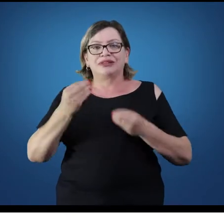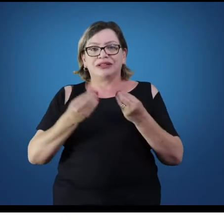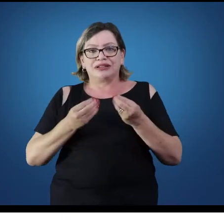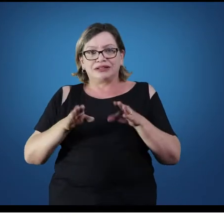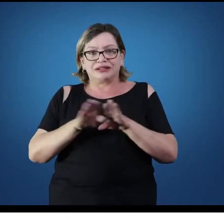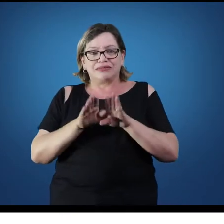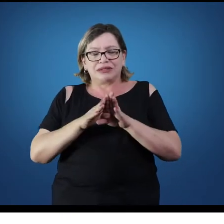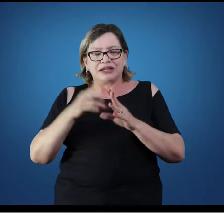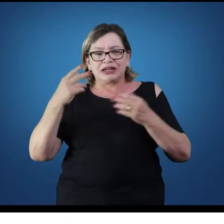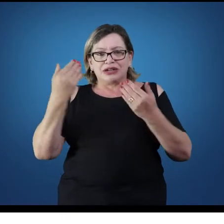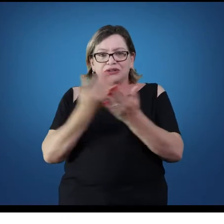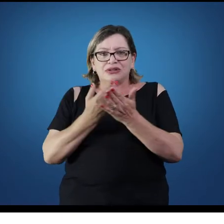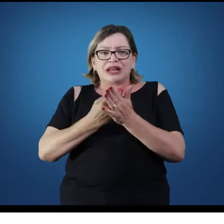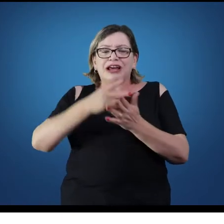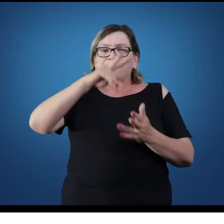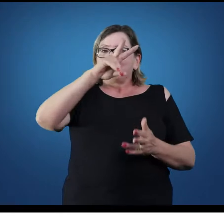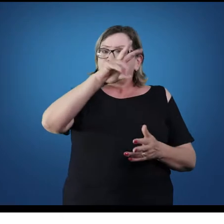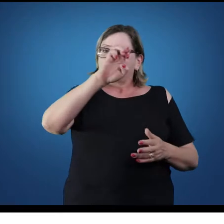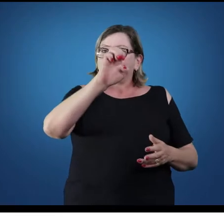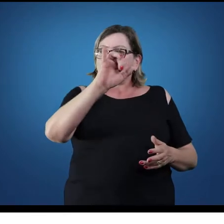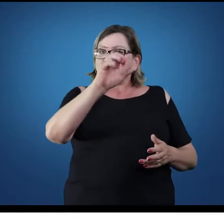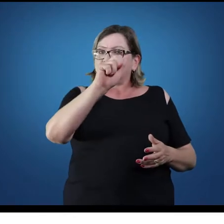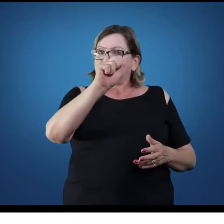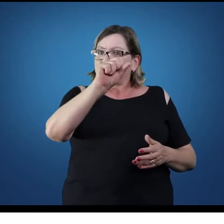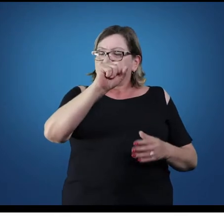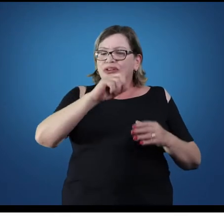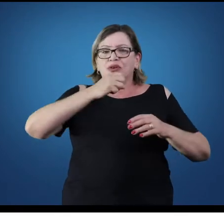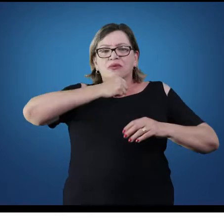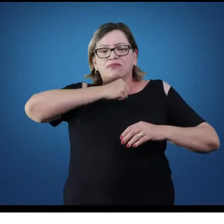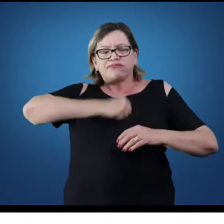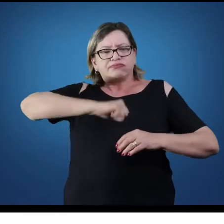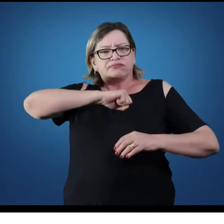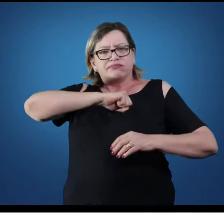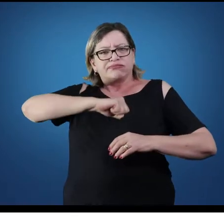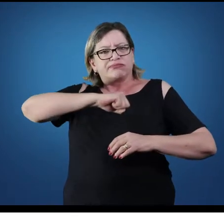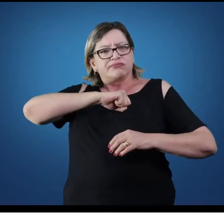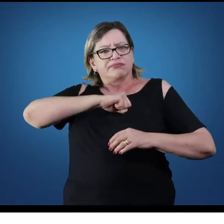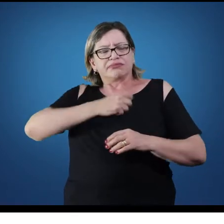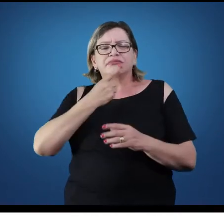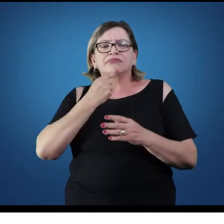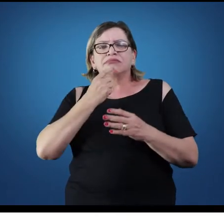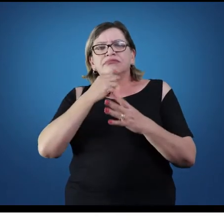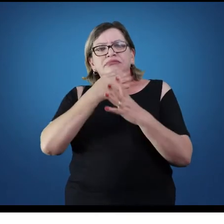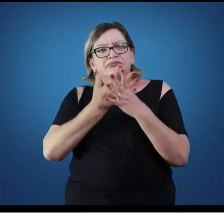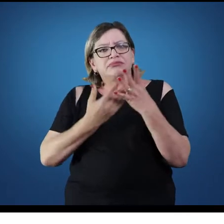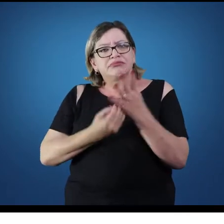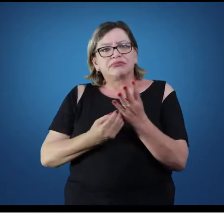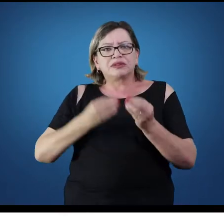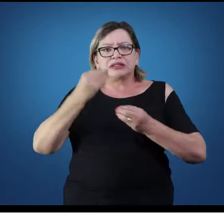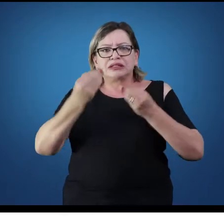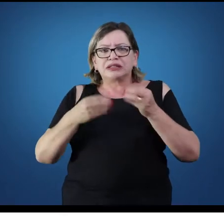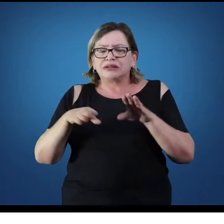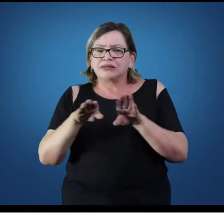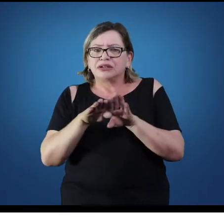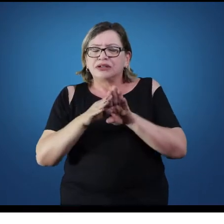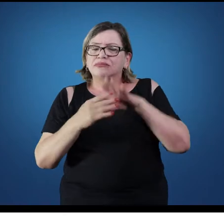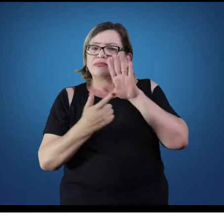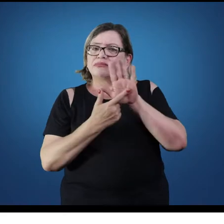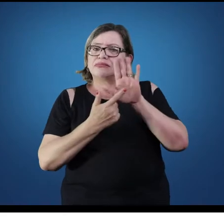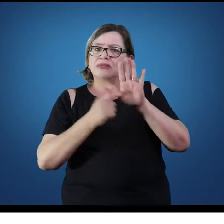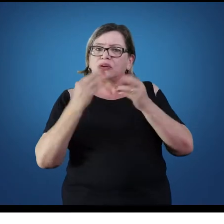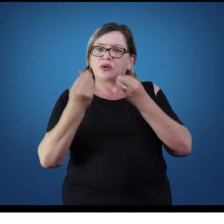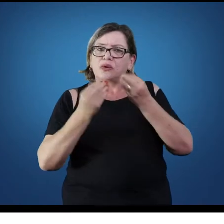relação aí das artérias e veias, todo o seu papel no bombeamento sanguíneo e no sistema venoso que a gente tem.